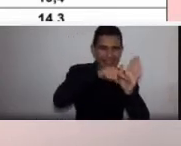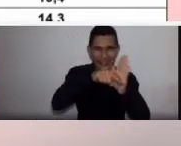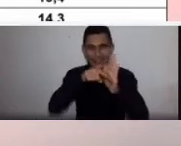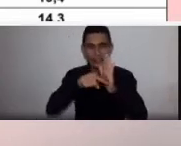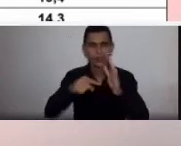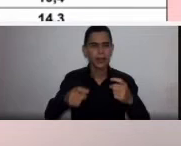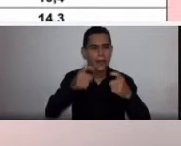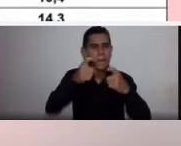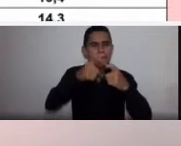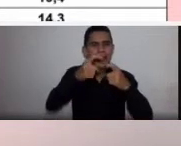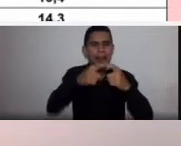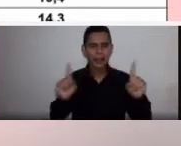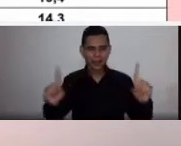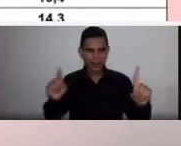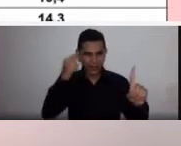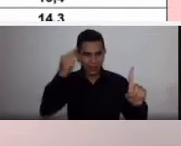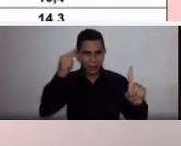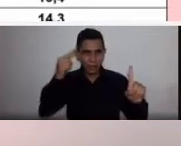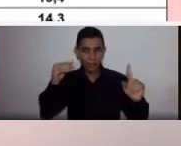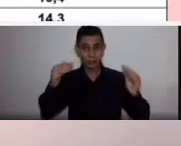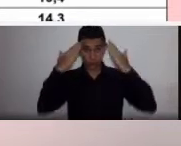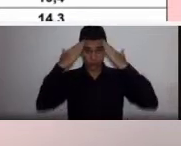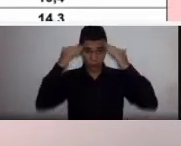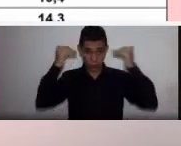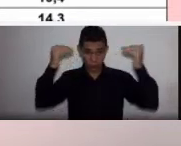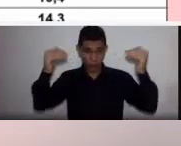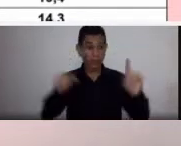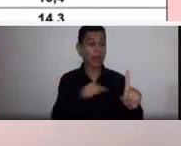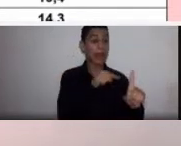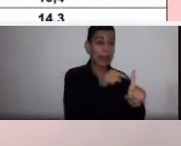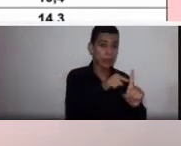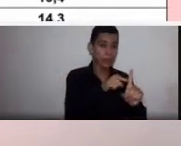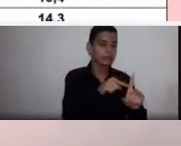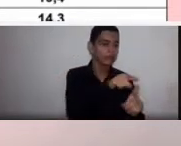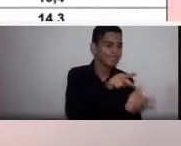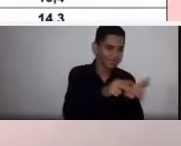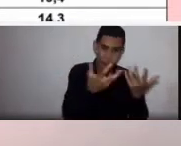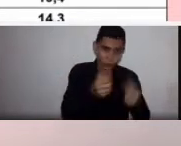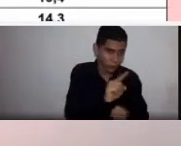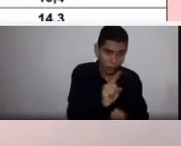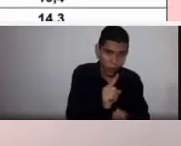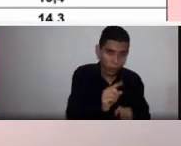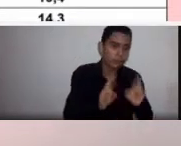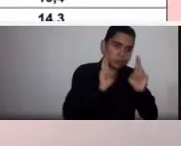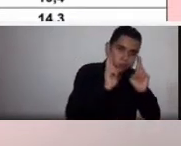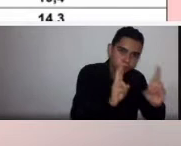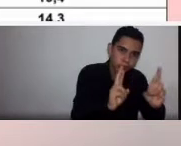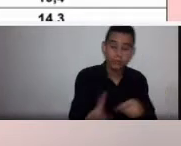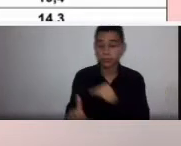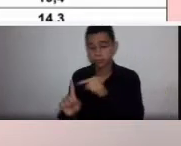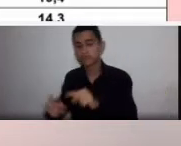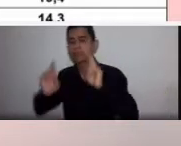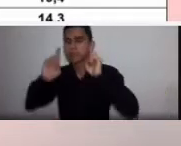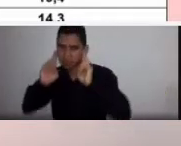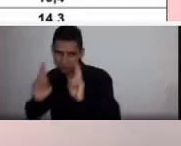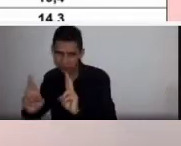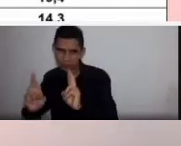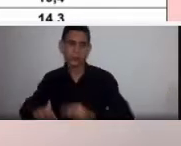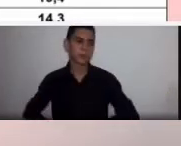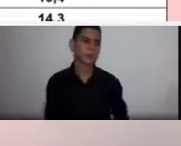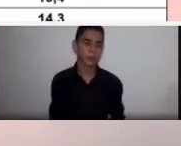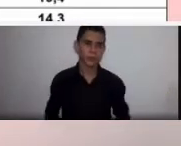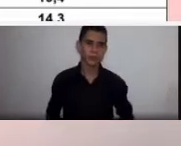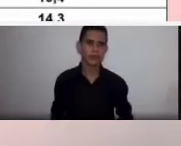respeitam o desejo do paciente não ser transfundido. Os dois estudaram em torno de 300 pacientes.